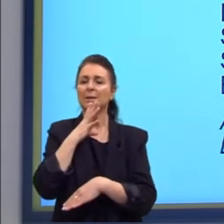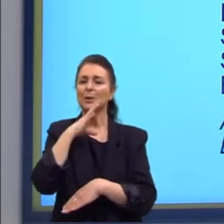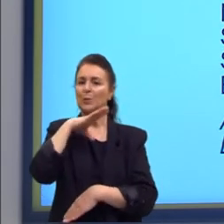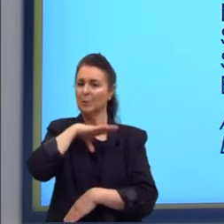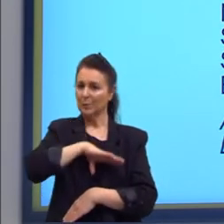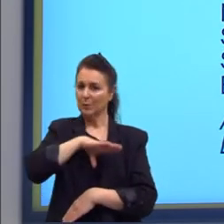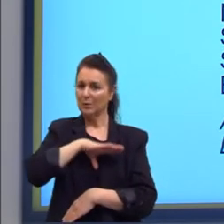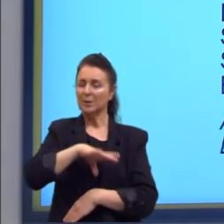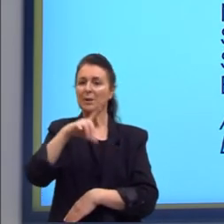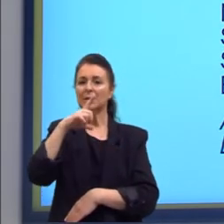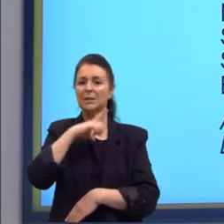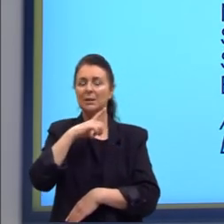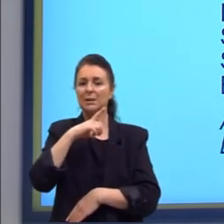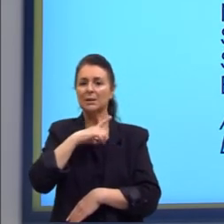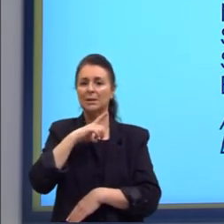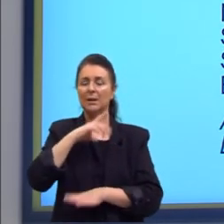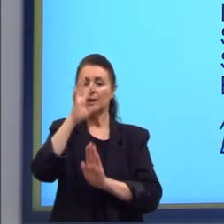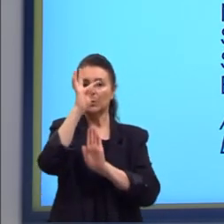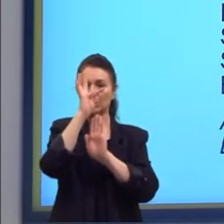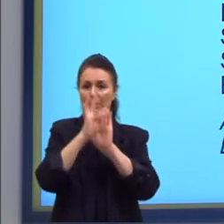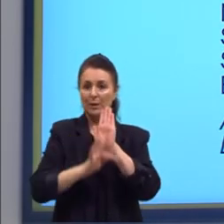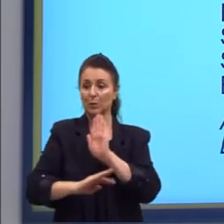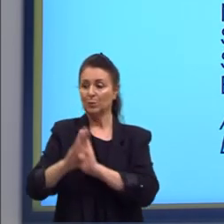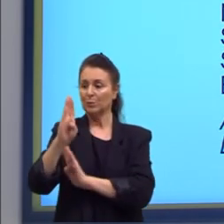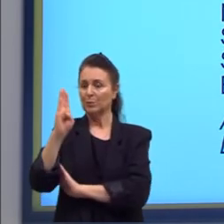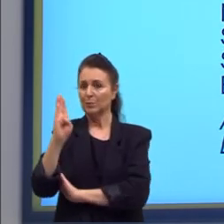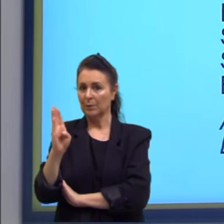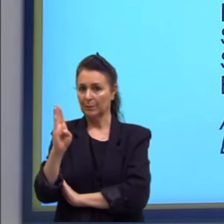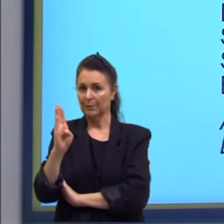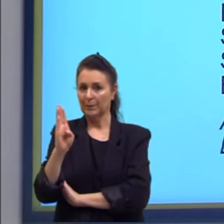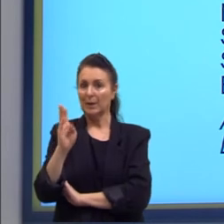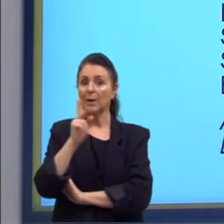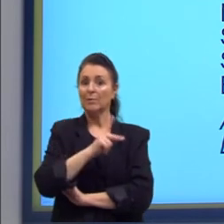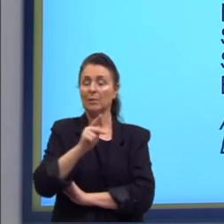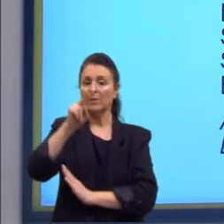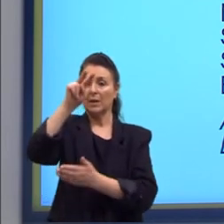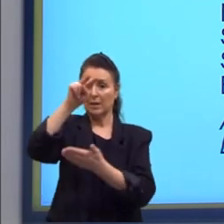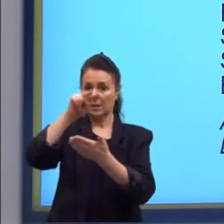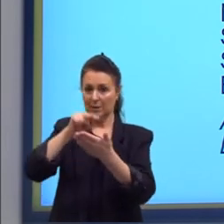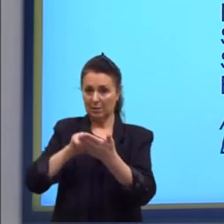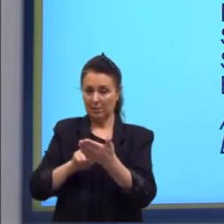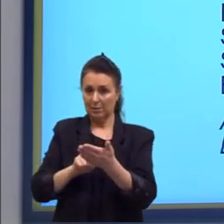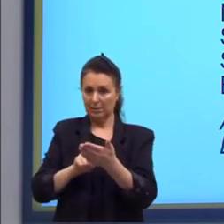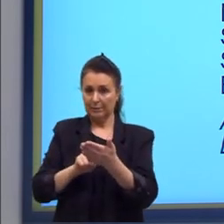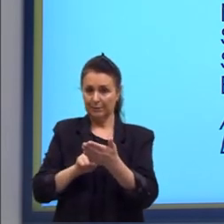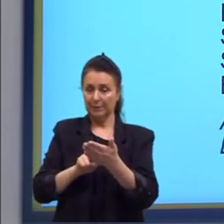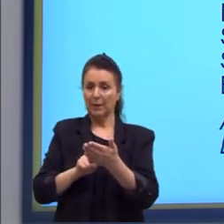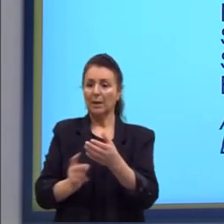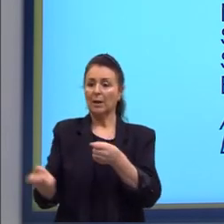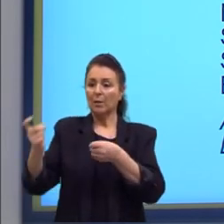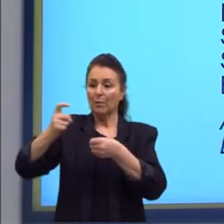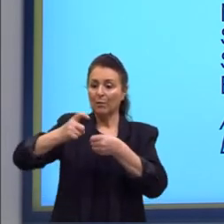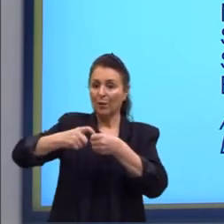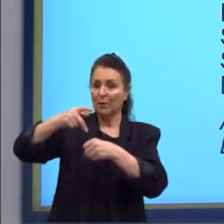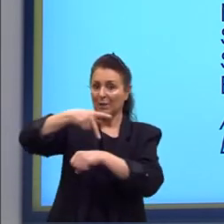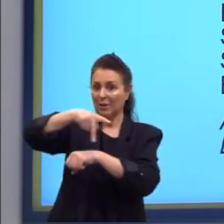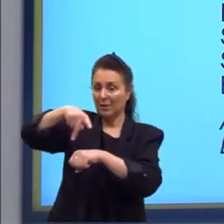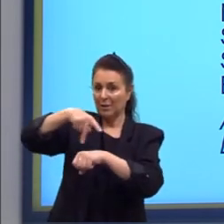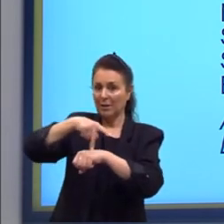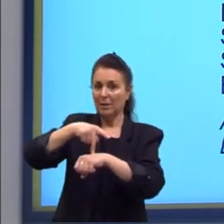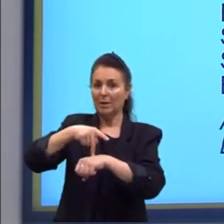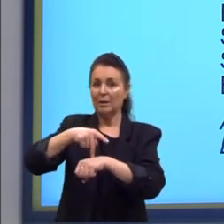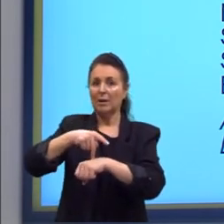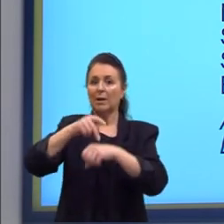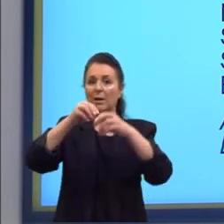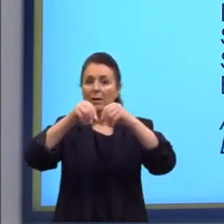E a gente tem um texto B que esse sim eu vou ler para vocês. Canto de regresso à pátria. Minha